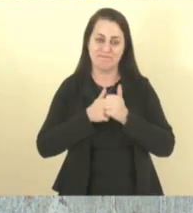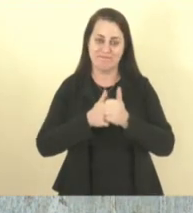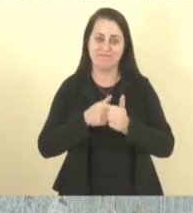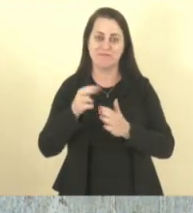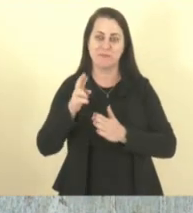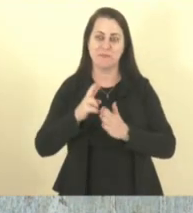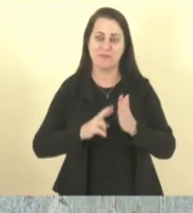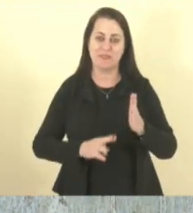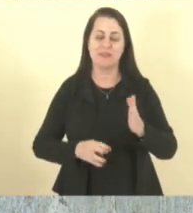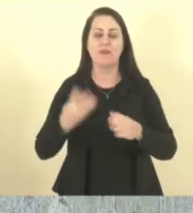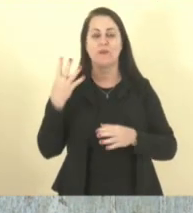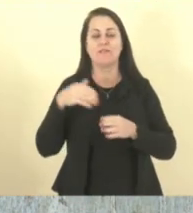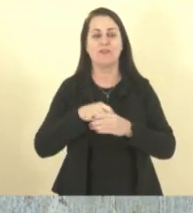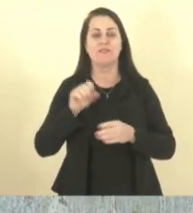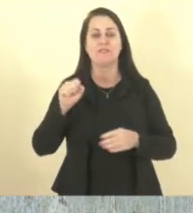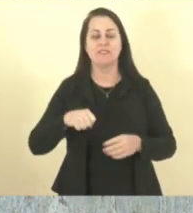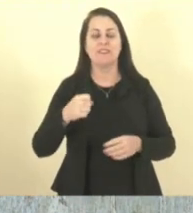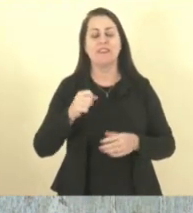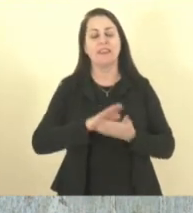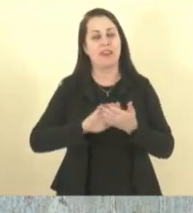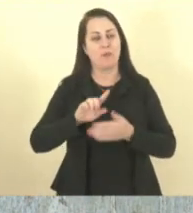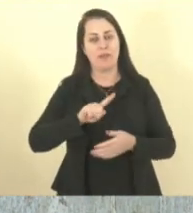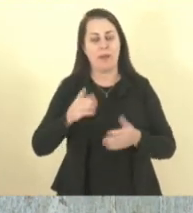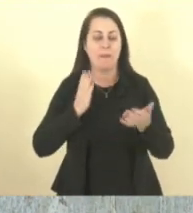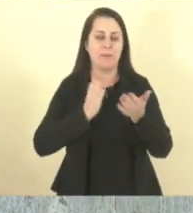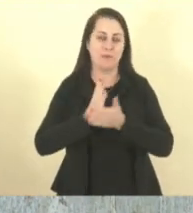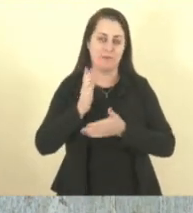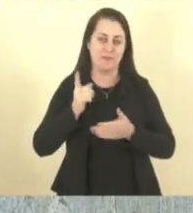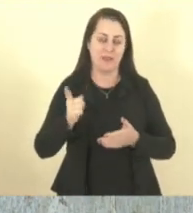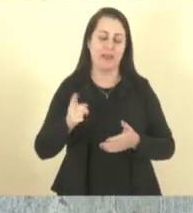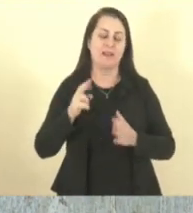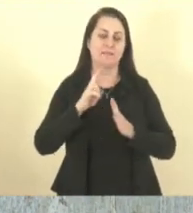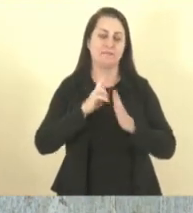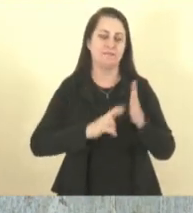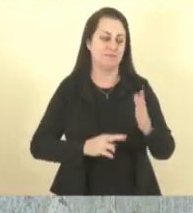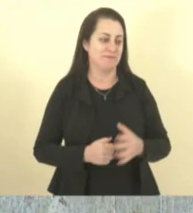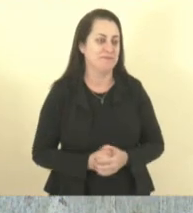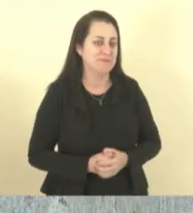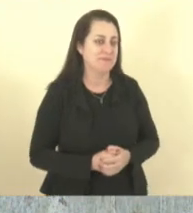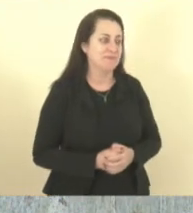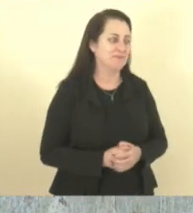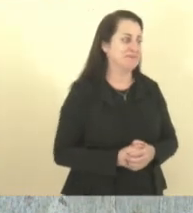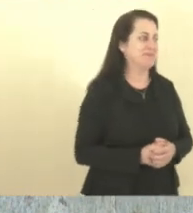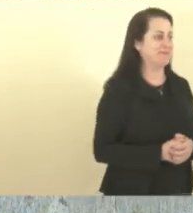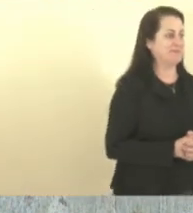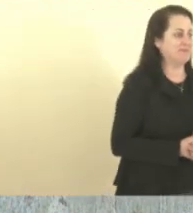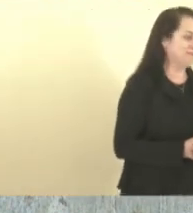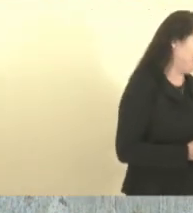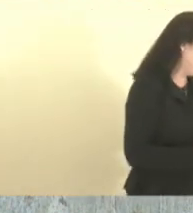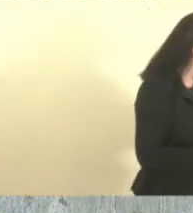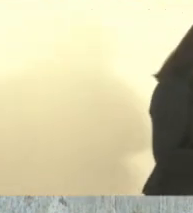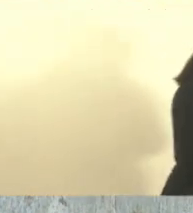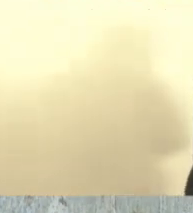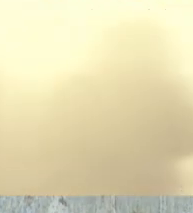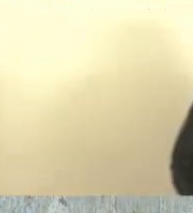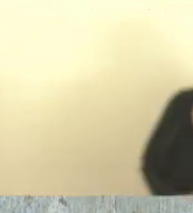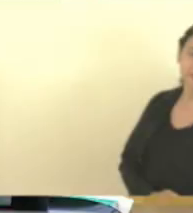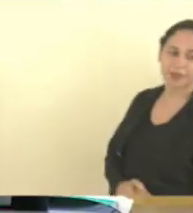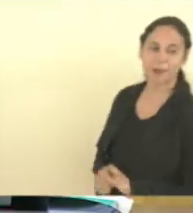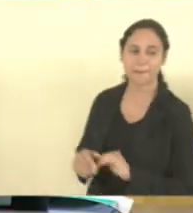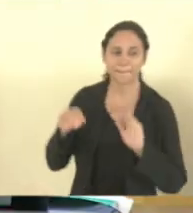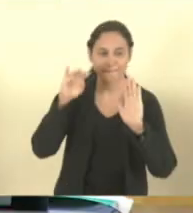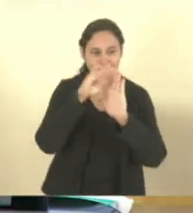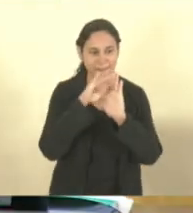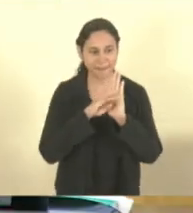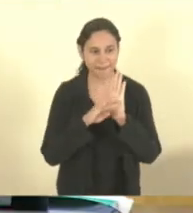presidente. Com o relator, quatro votos sim, nem ou não. Aprovado o parecer do relator. Entramos agora na pauta, na ordem do dia.